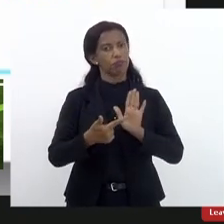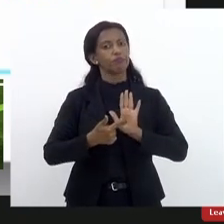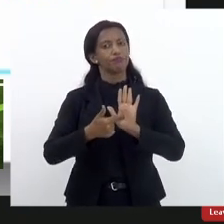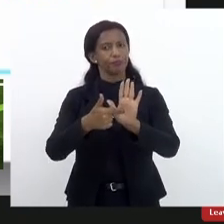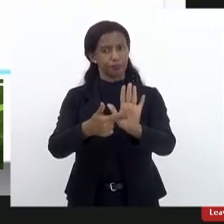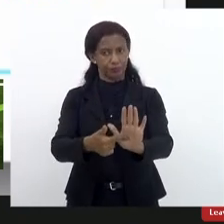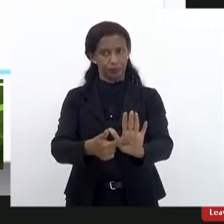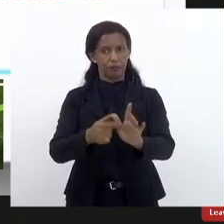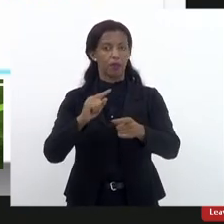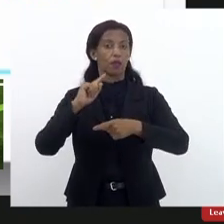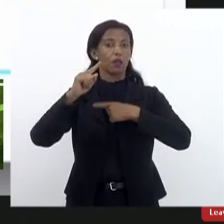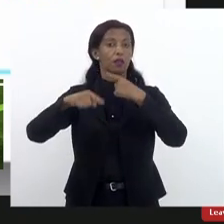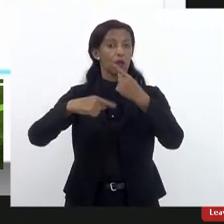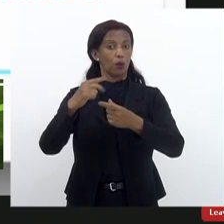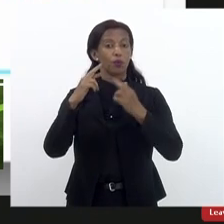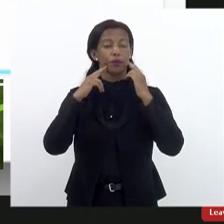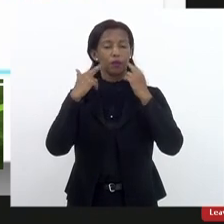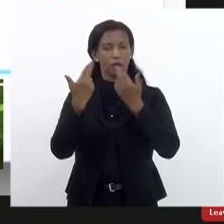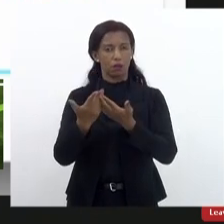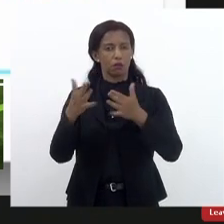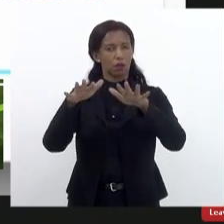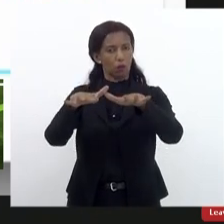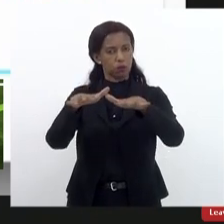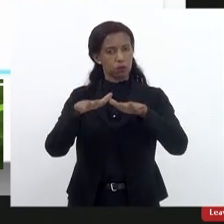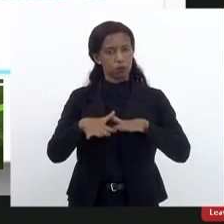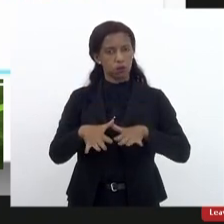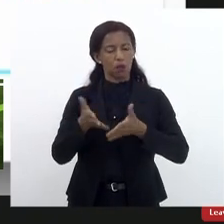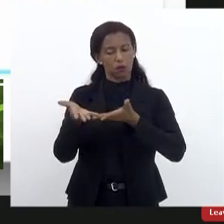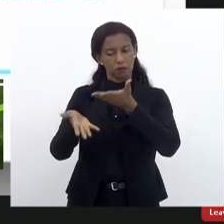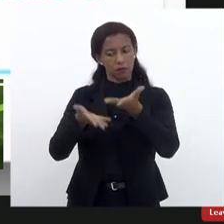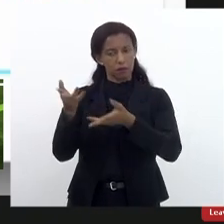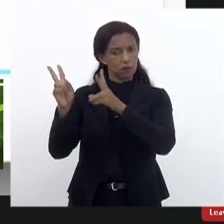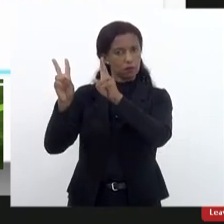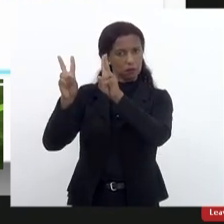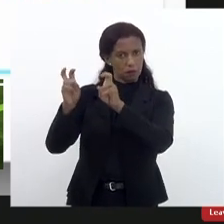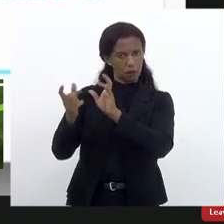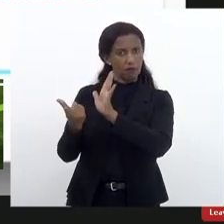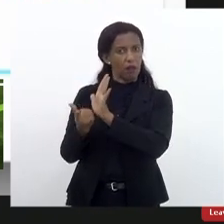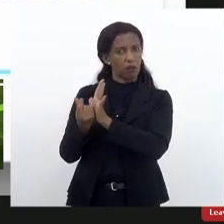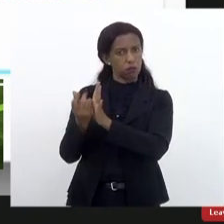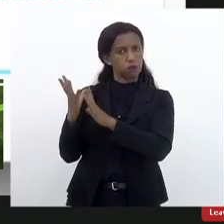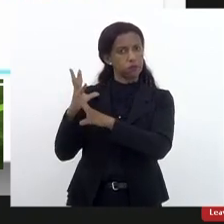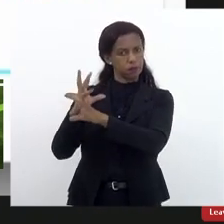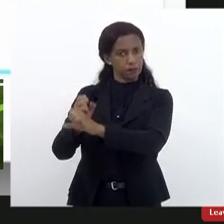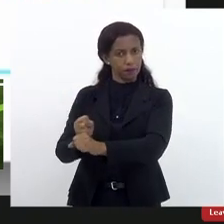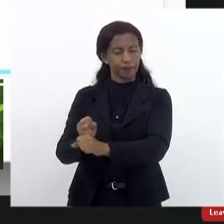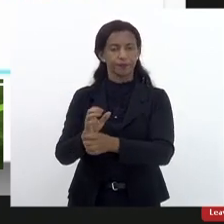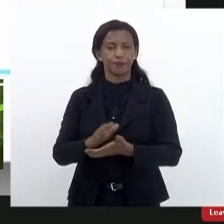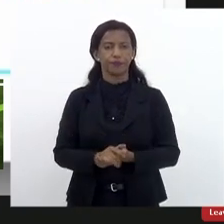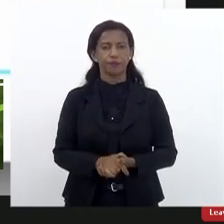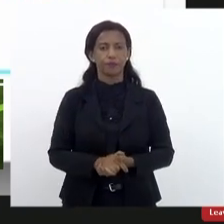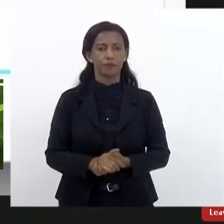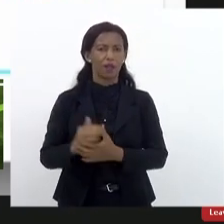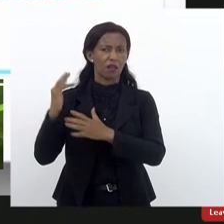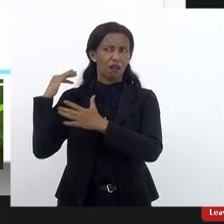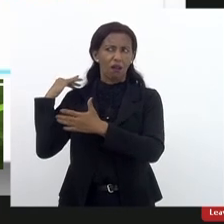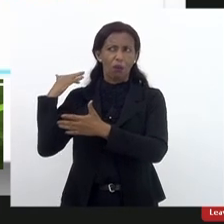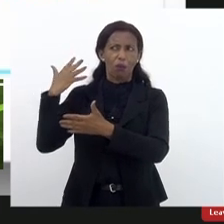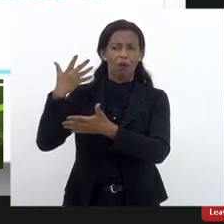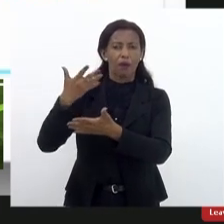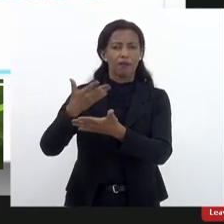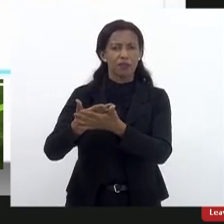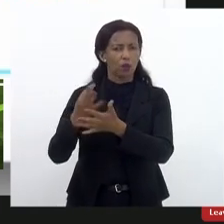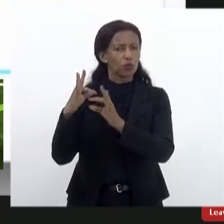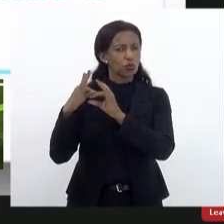na próxima audiência pública e tratarmos do tema, com relação à prestação de contas, uma revisão, revisar o conjunto de normas em